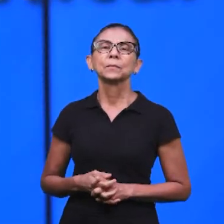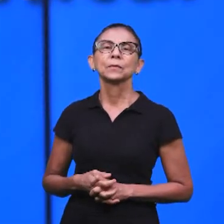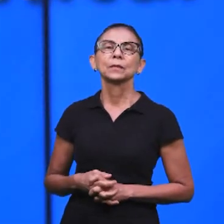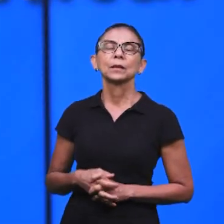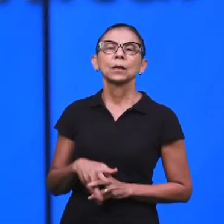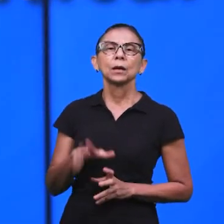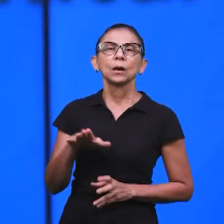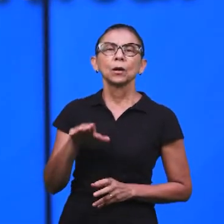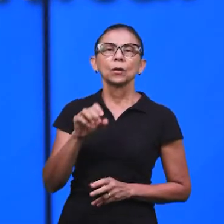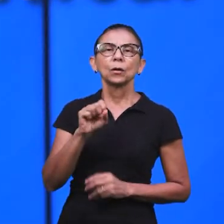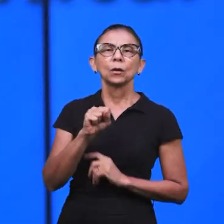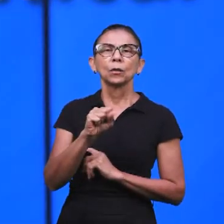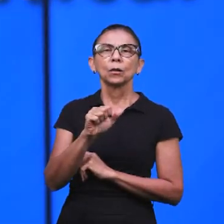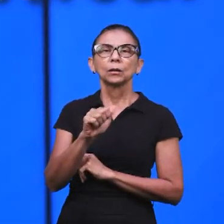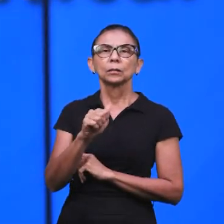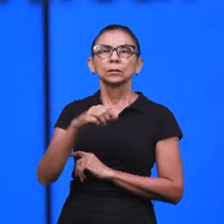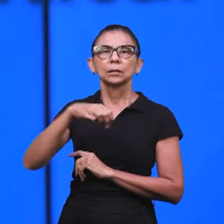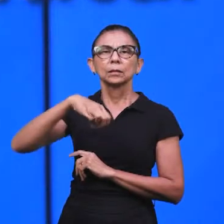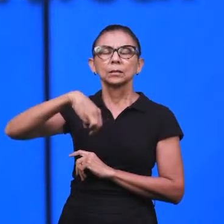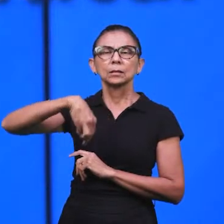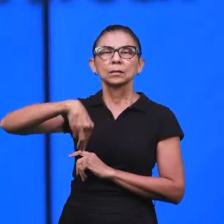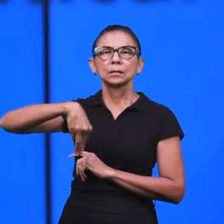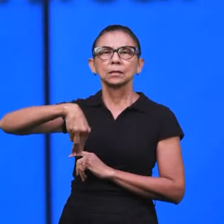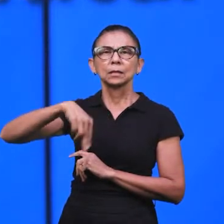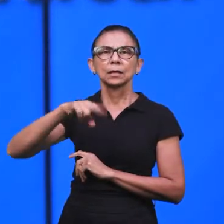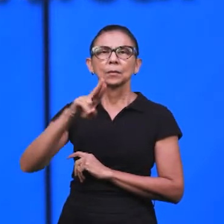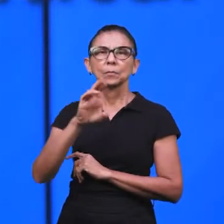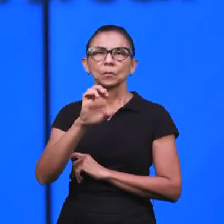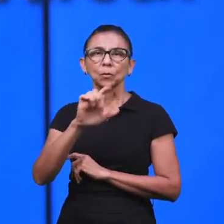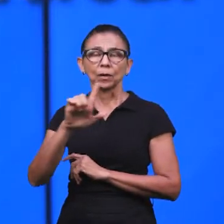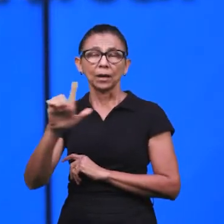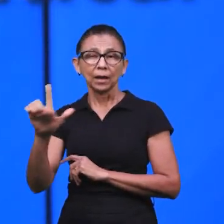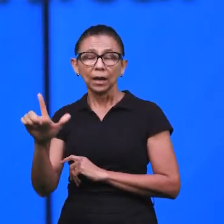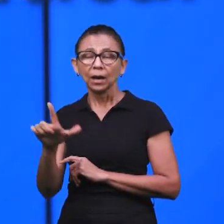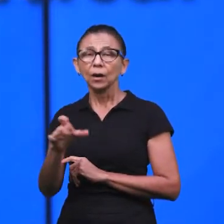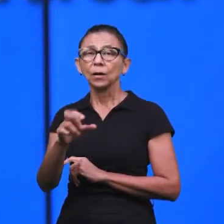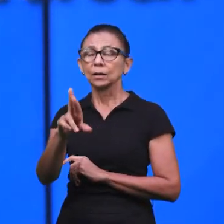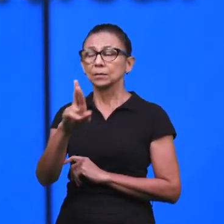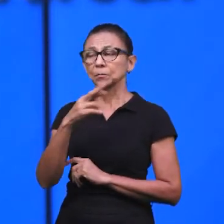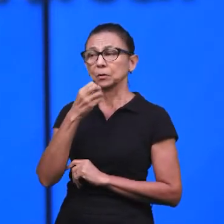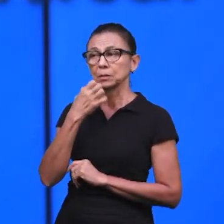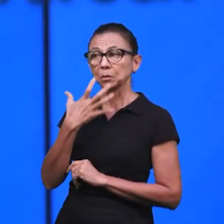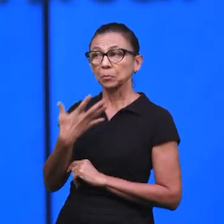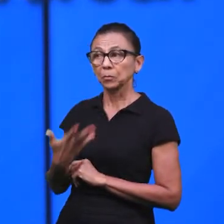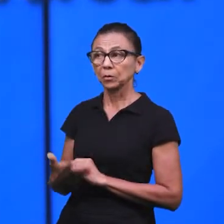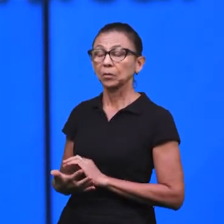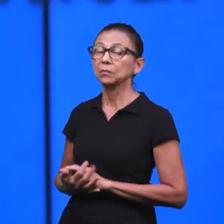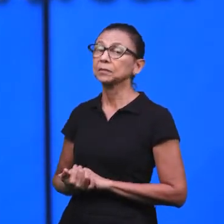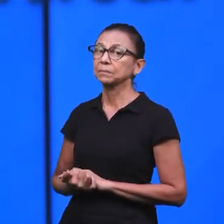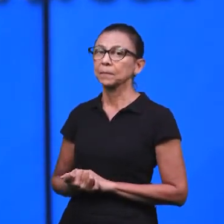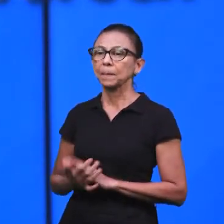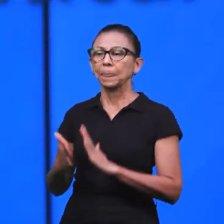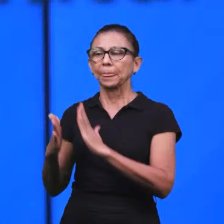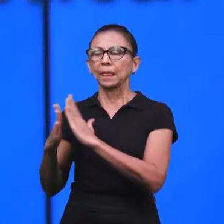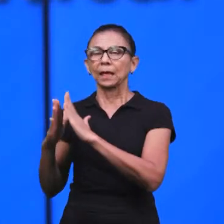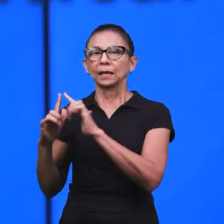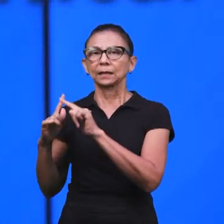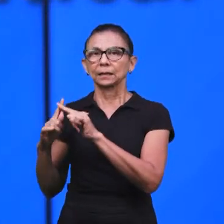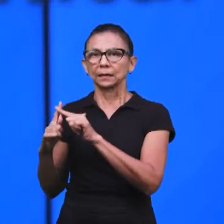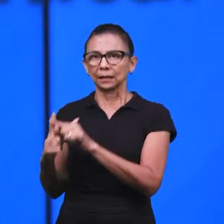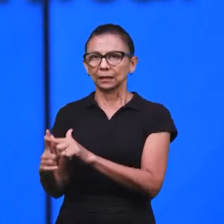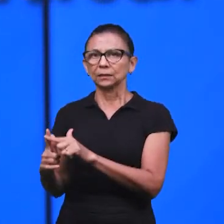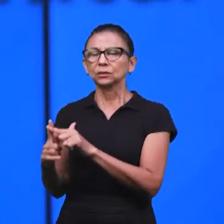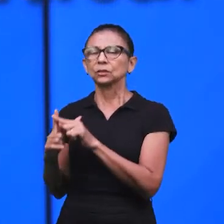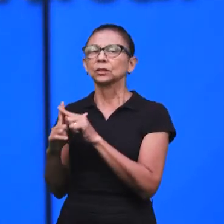Ô Samuel, essa expressão é muito boa porque coluna de fumaça é exatamente isso. A igreja é o resultado,